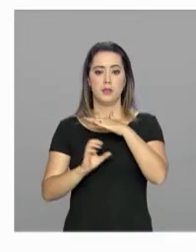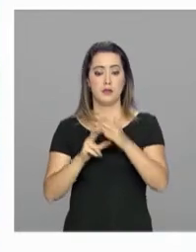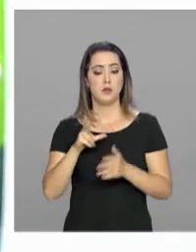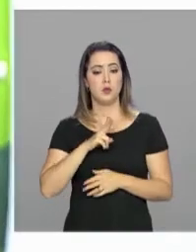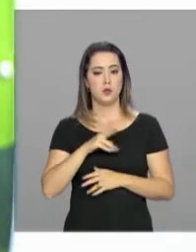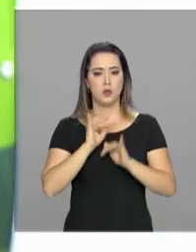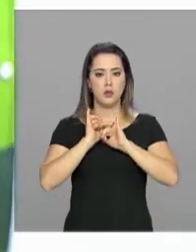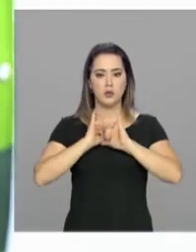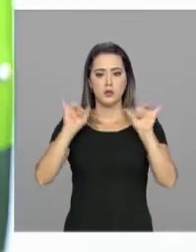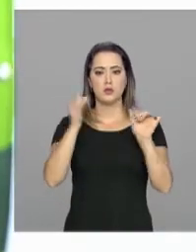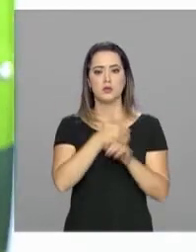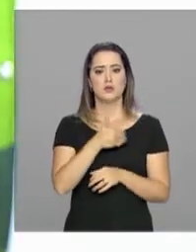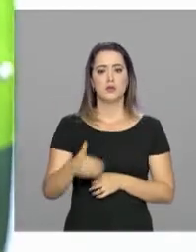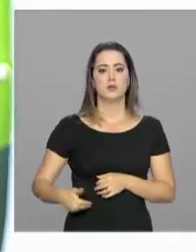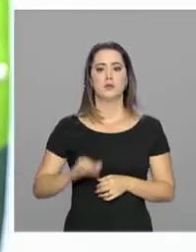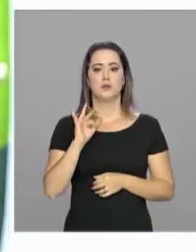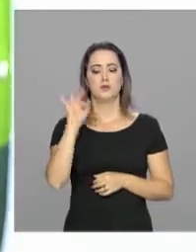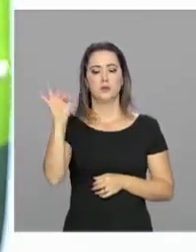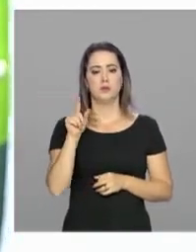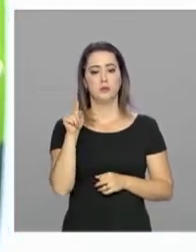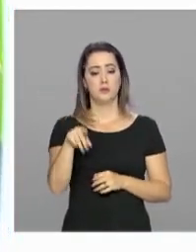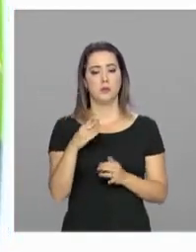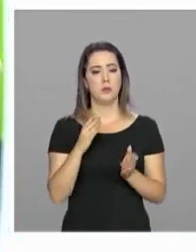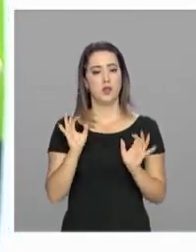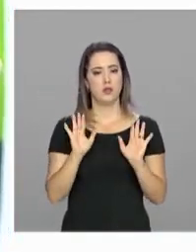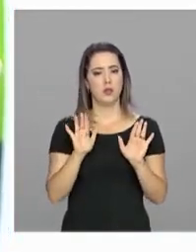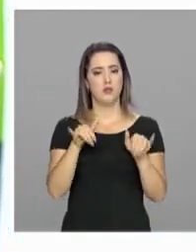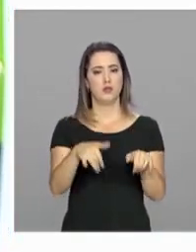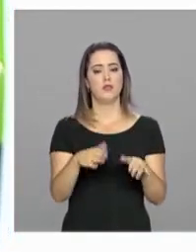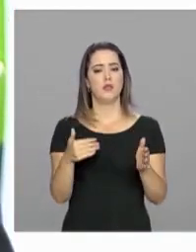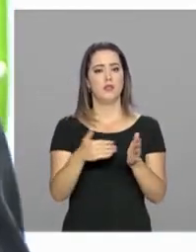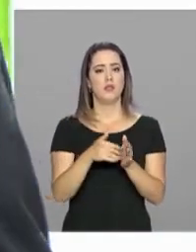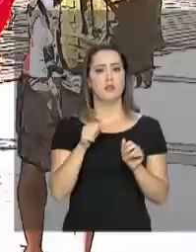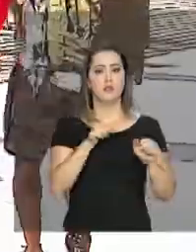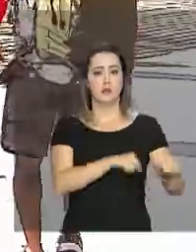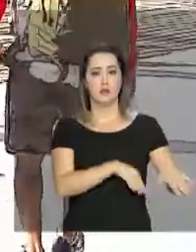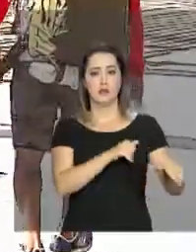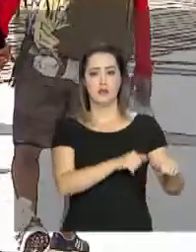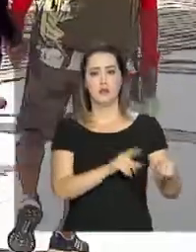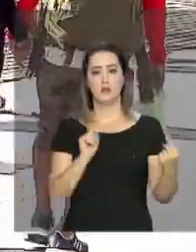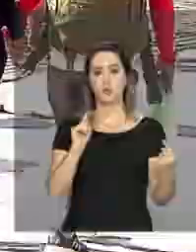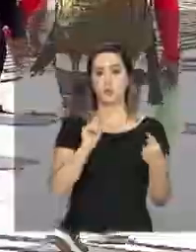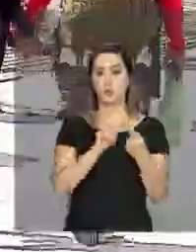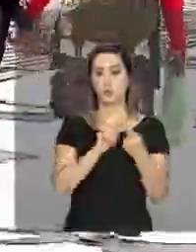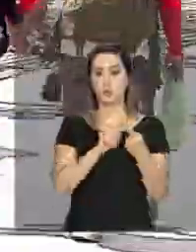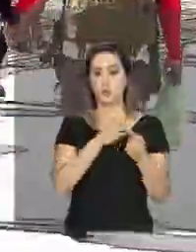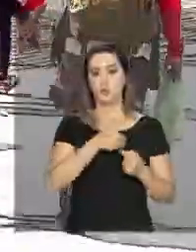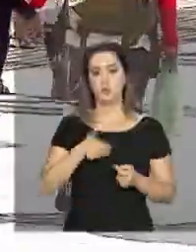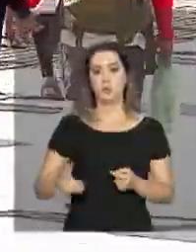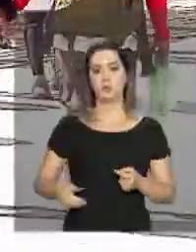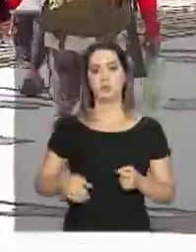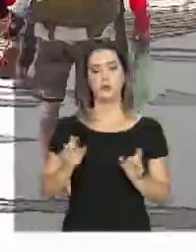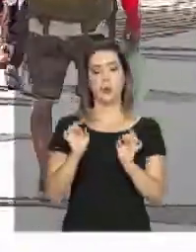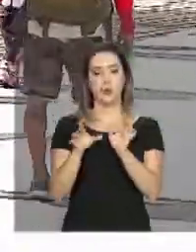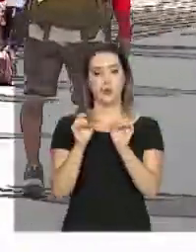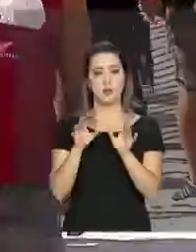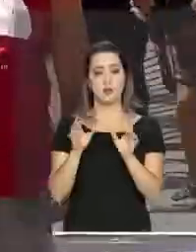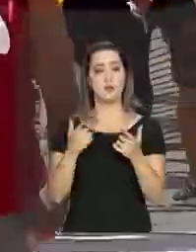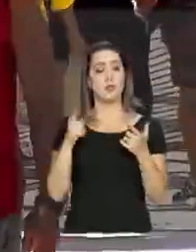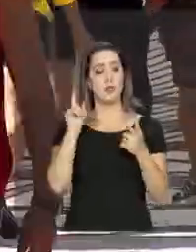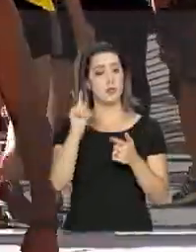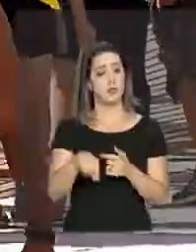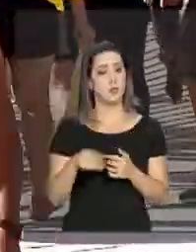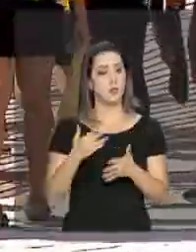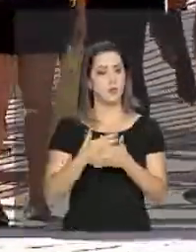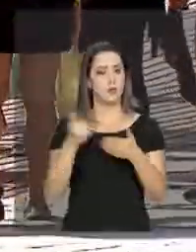anunciado pelo governo federal e deve estar pronto até setembro. O objetivo do governo com as concessões é